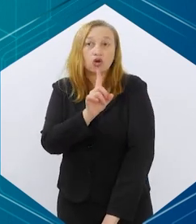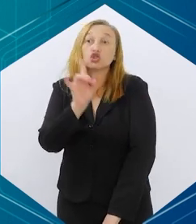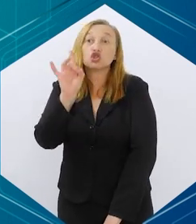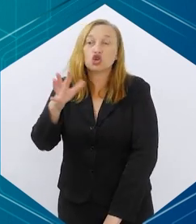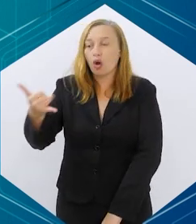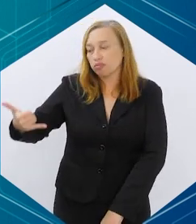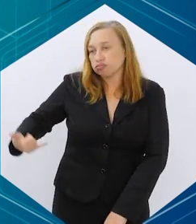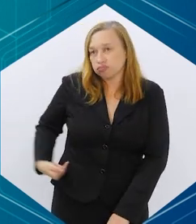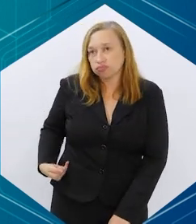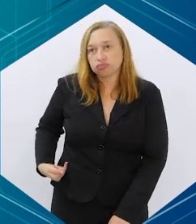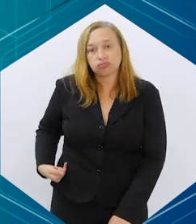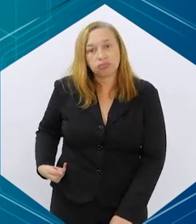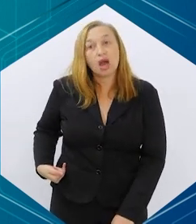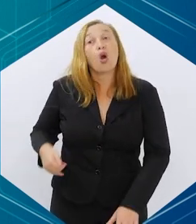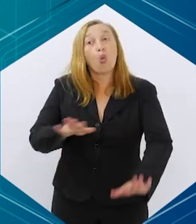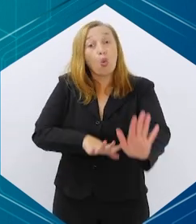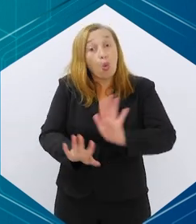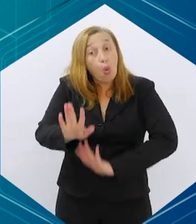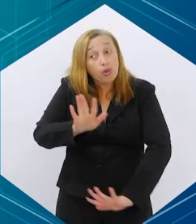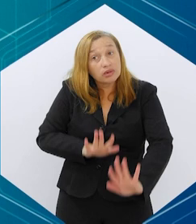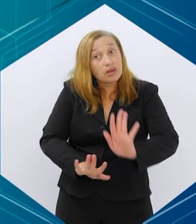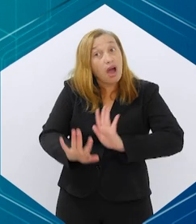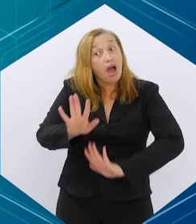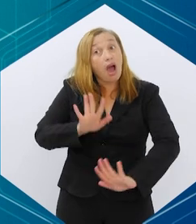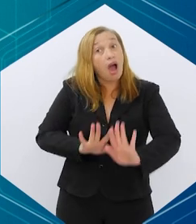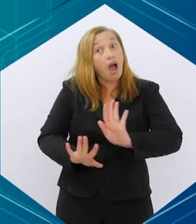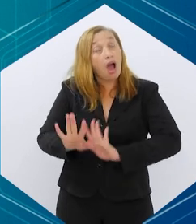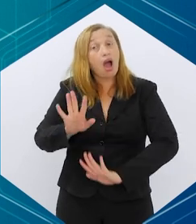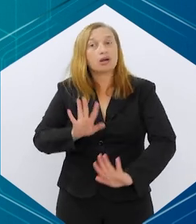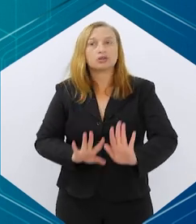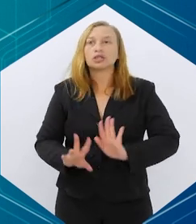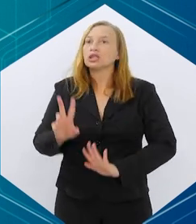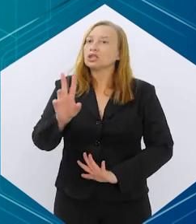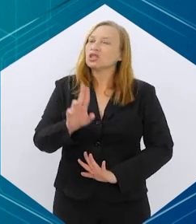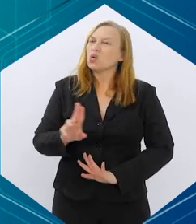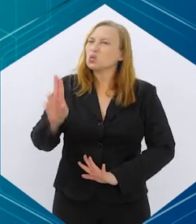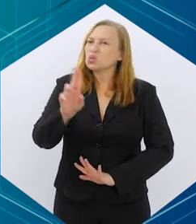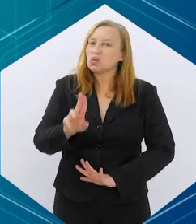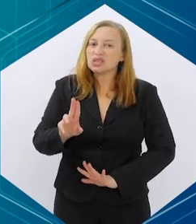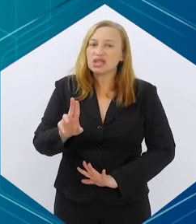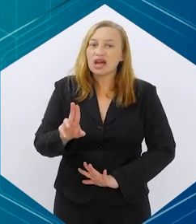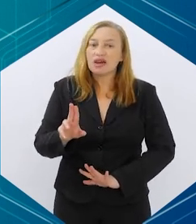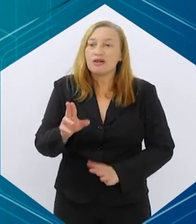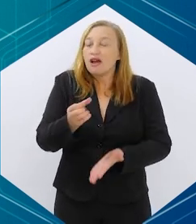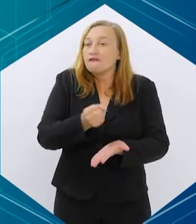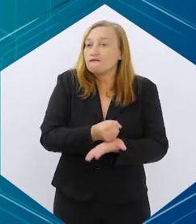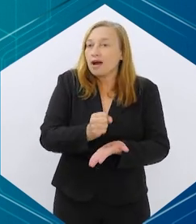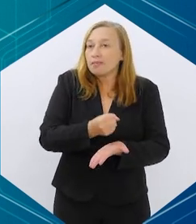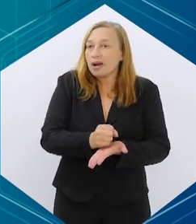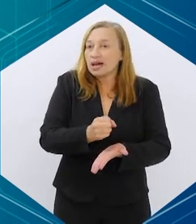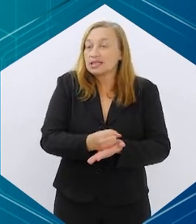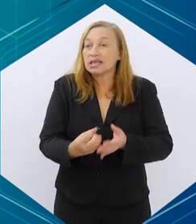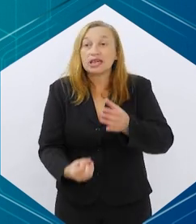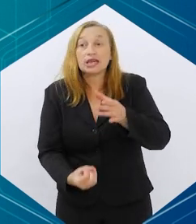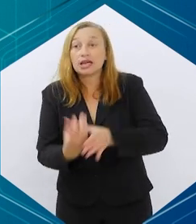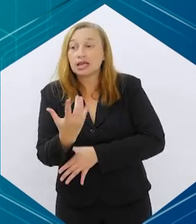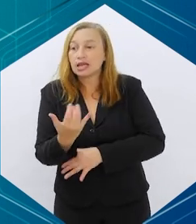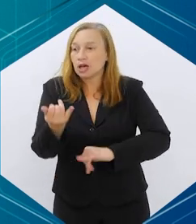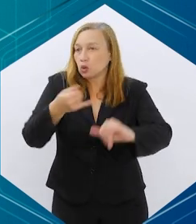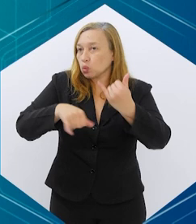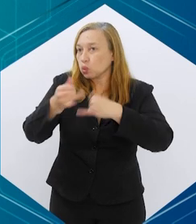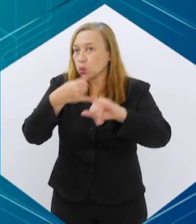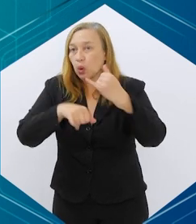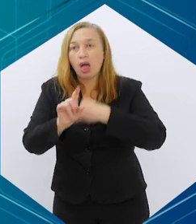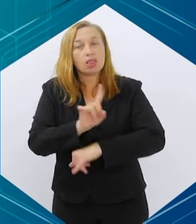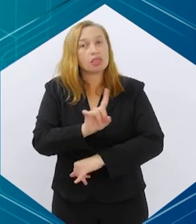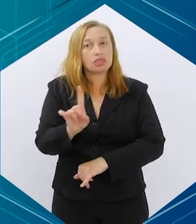titula a dose e faz a aplicação. Não usar farmácia de manipulação, que a gente não tem segurança, se